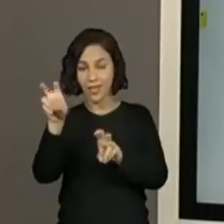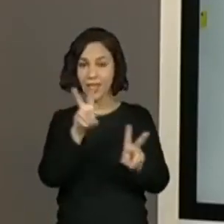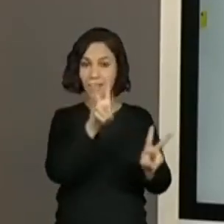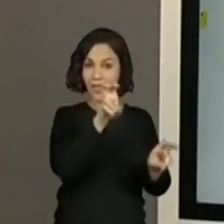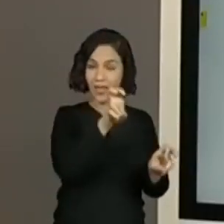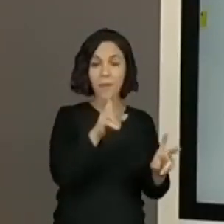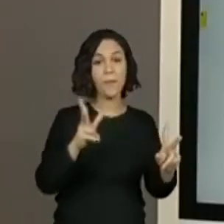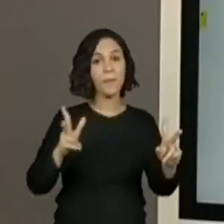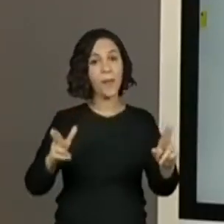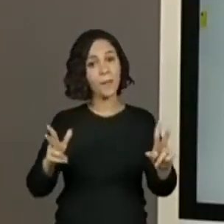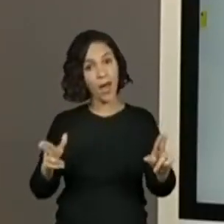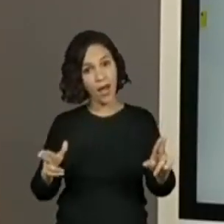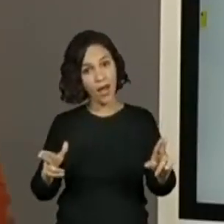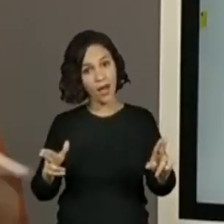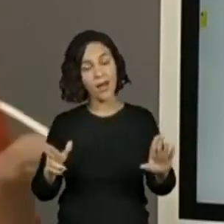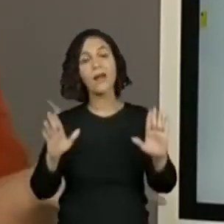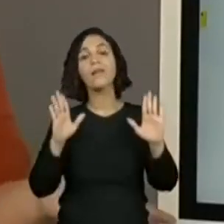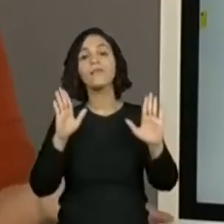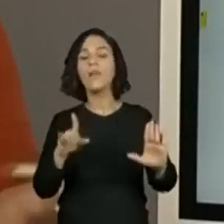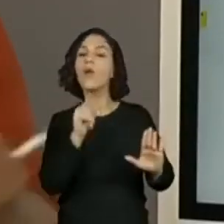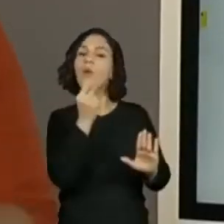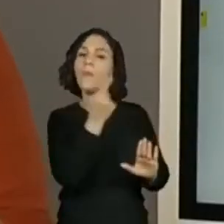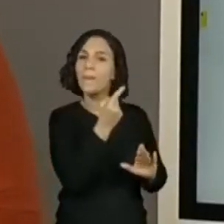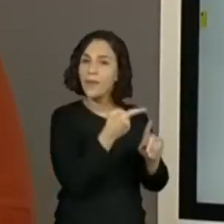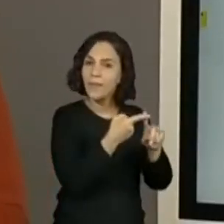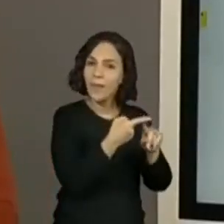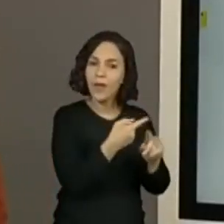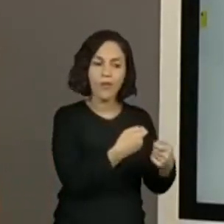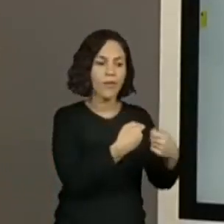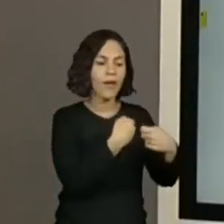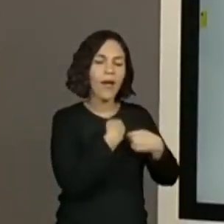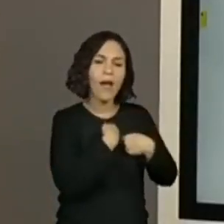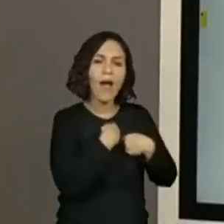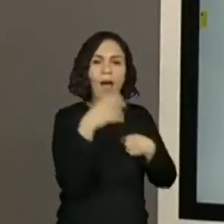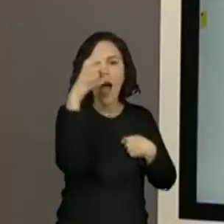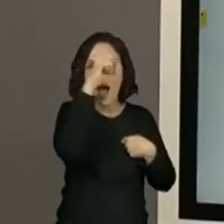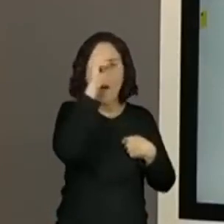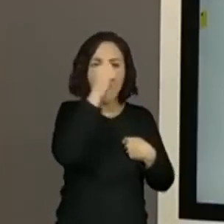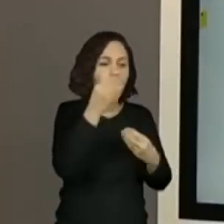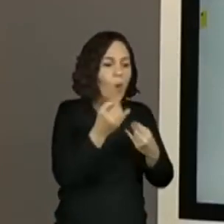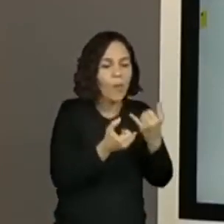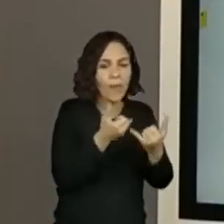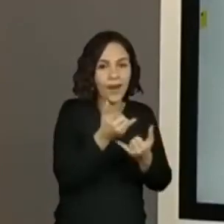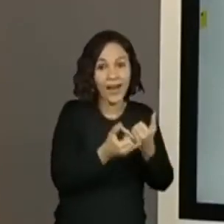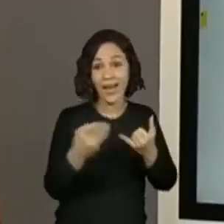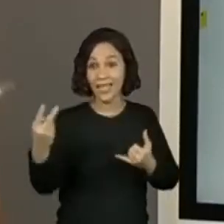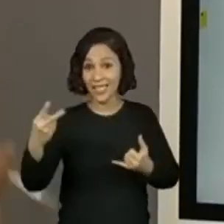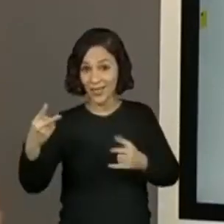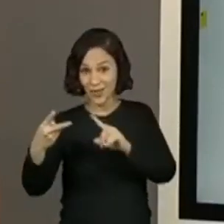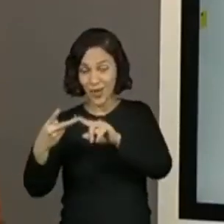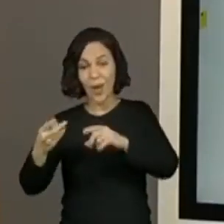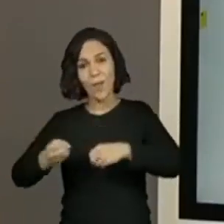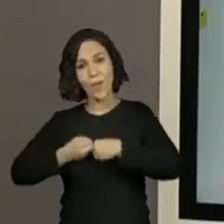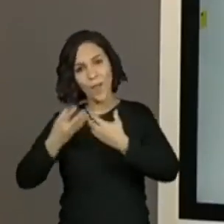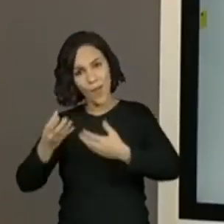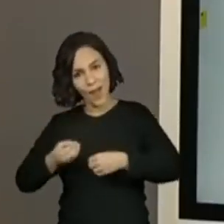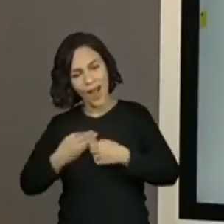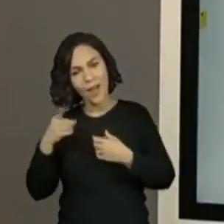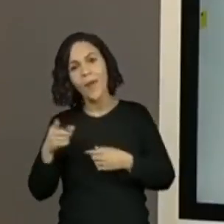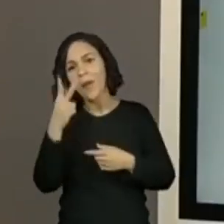brincadeira ensinam a gente a brincar. Os poemas, despertar esse sentimento, essas sensações, seja, né, alegria,